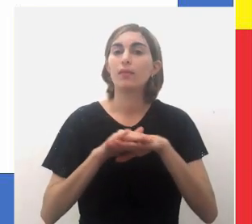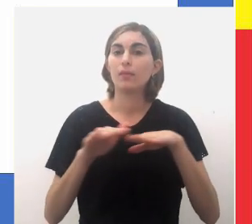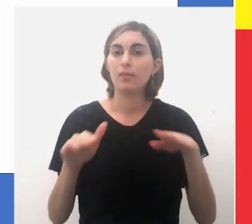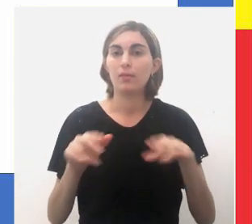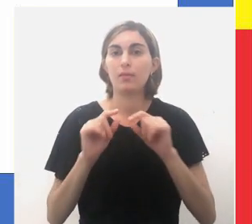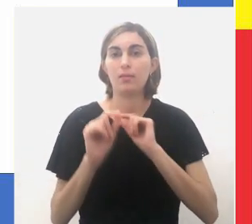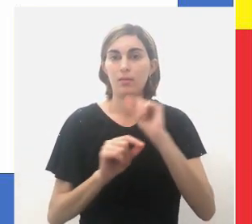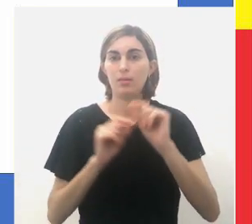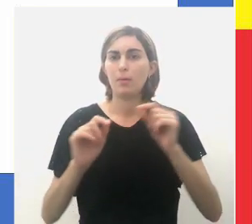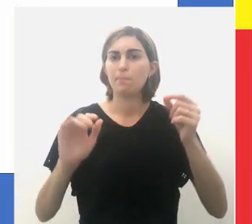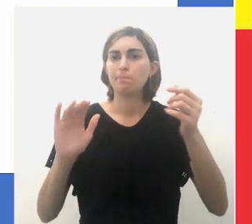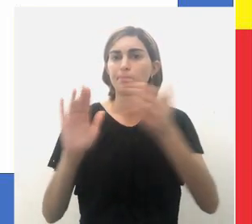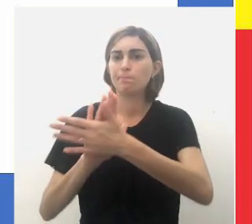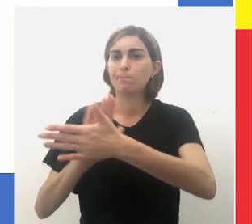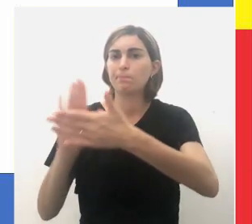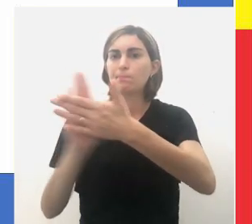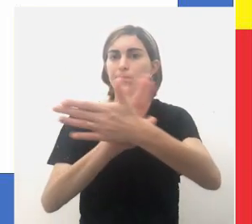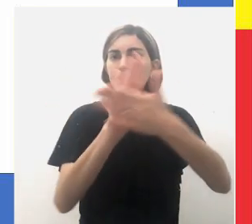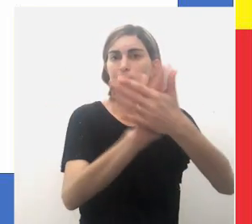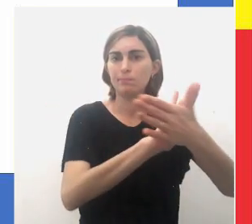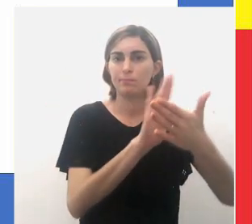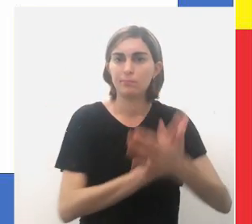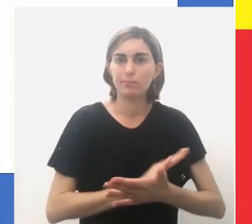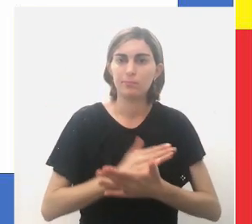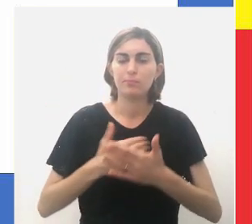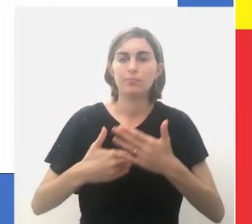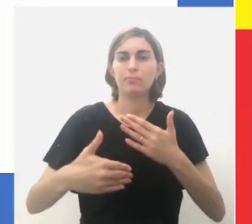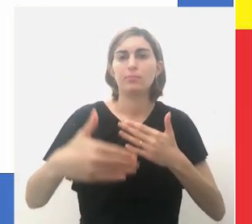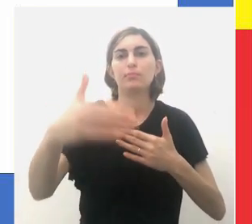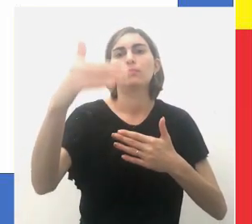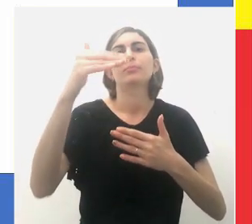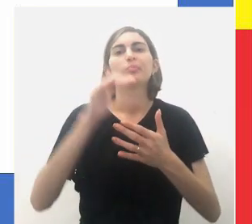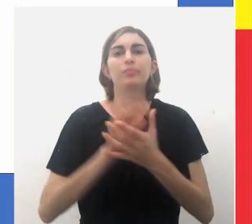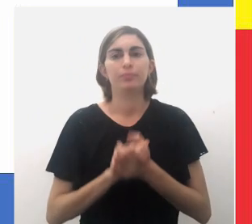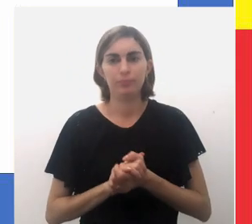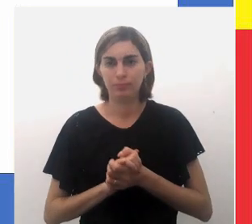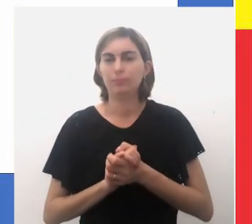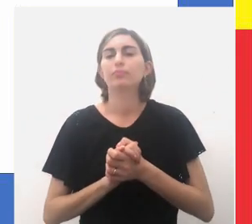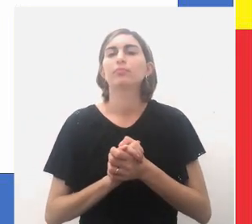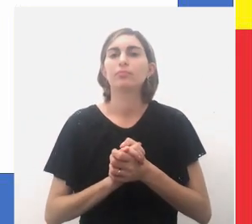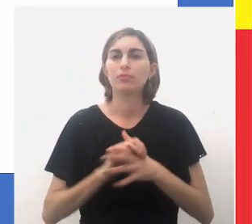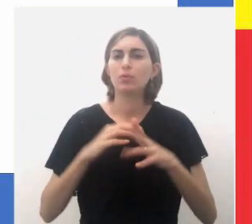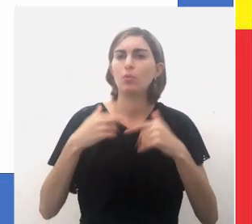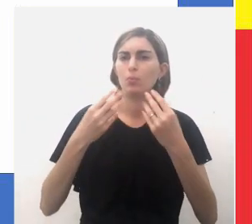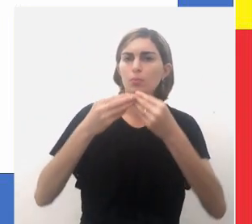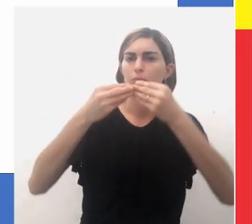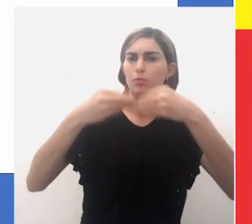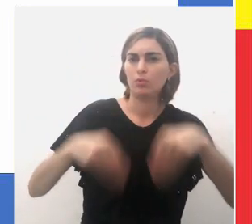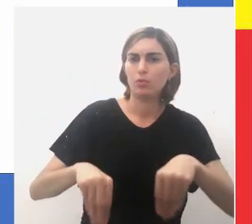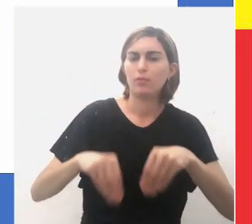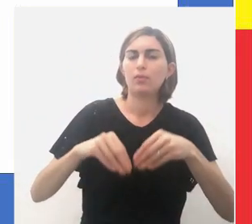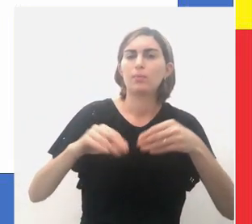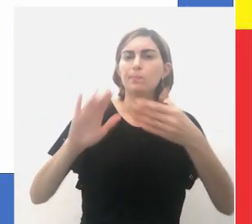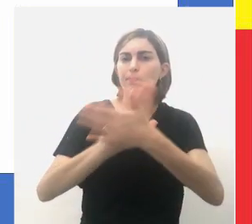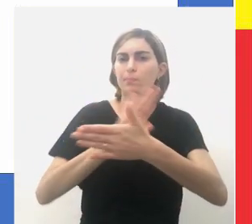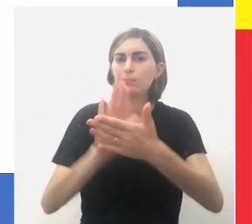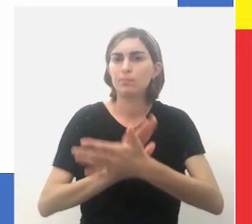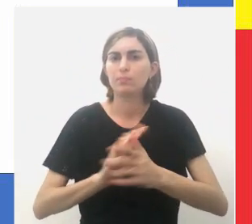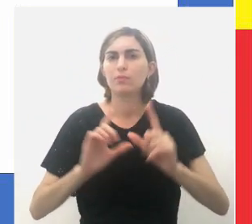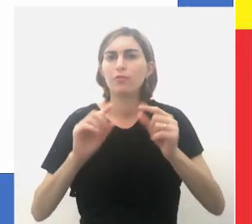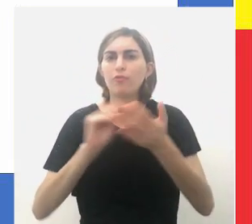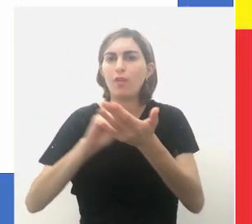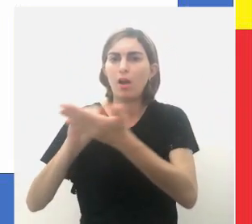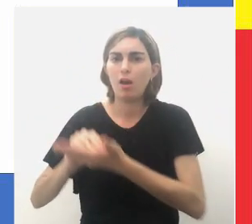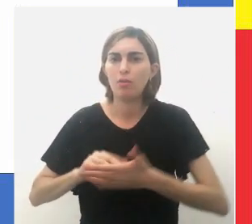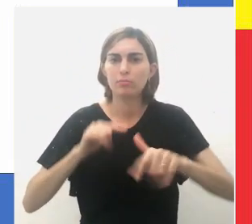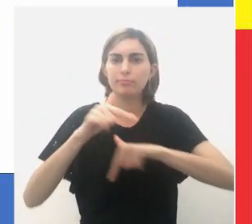Acabaram exterminando. Passe significativa da população litoral. Provocando a escassez do mundo em